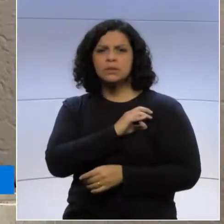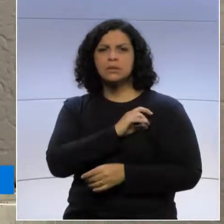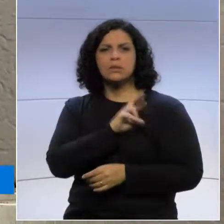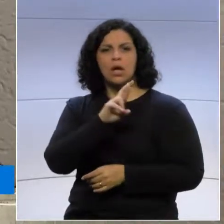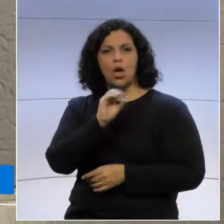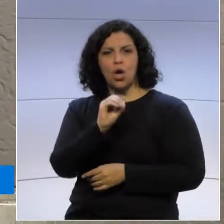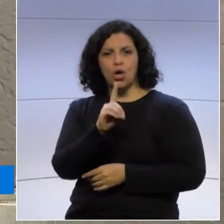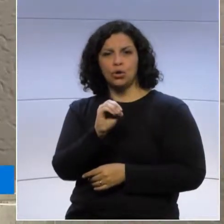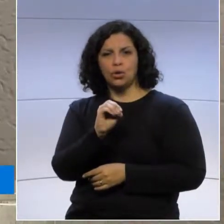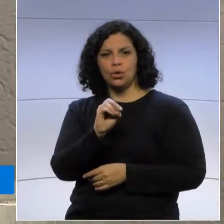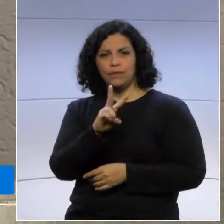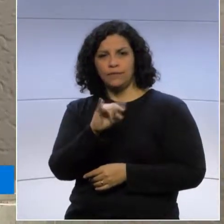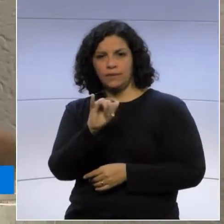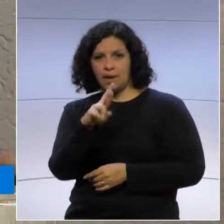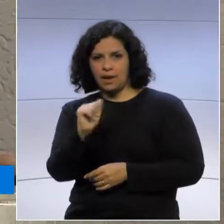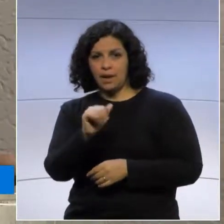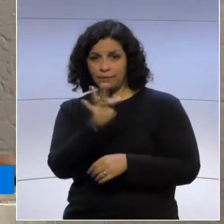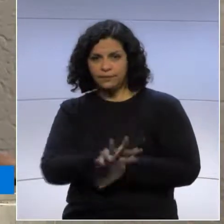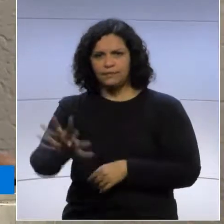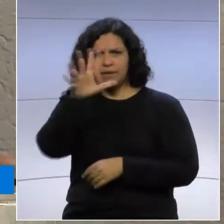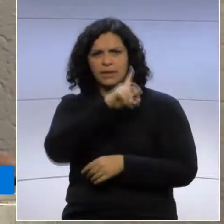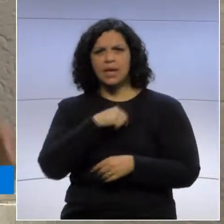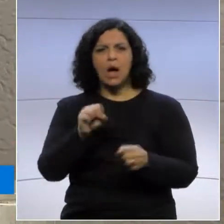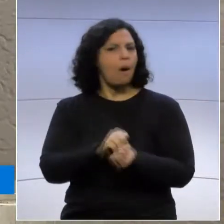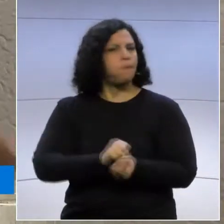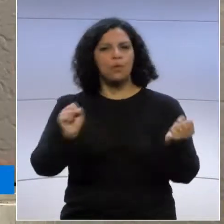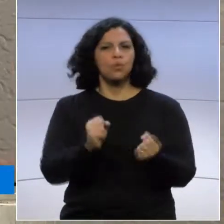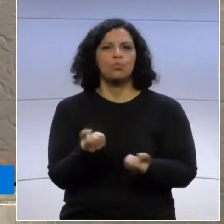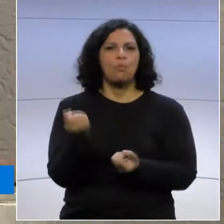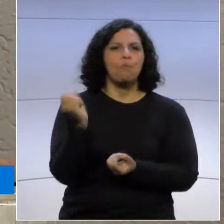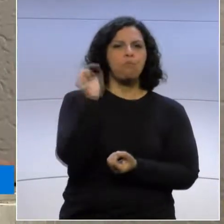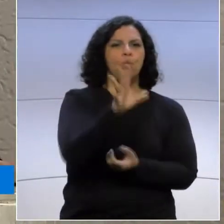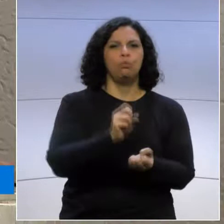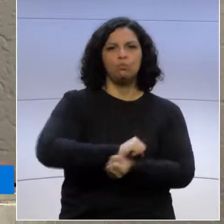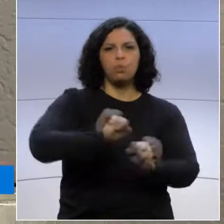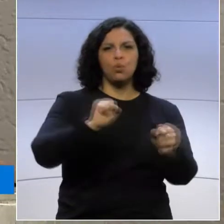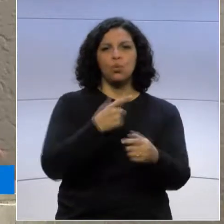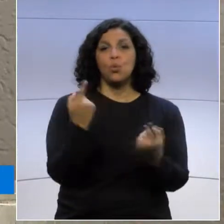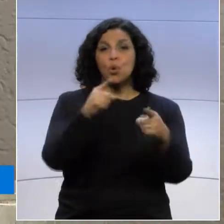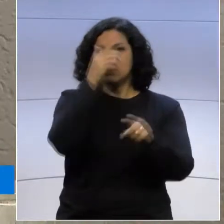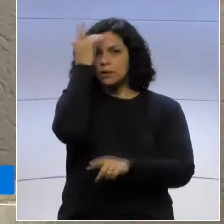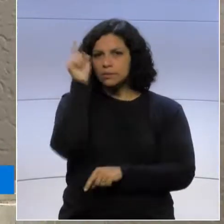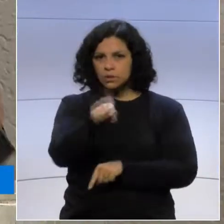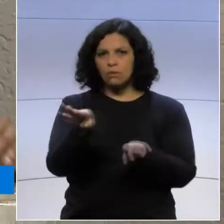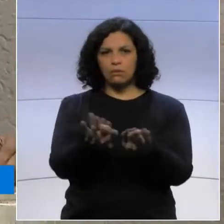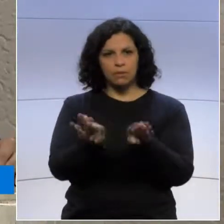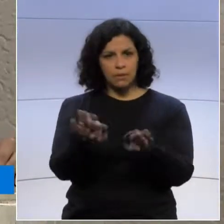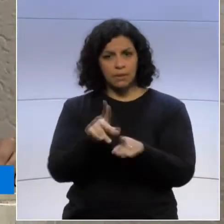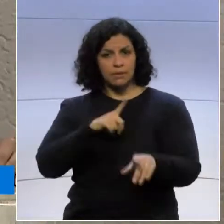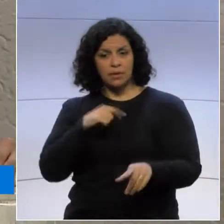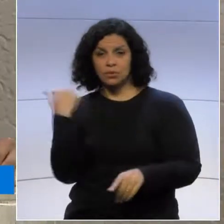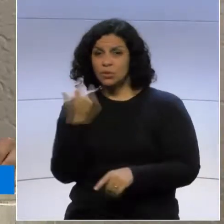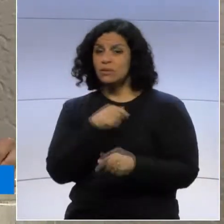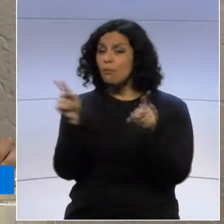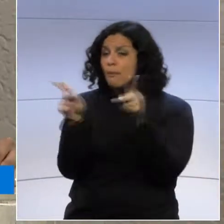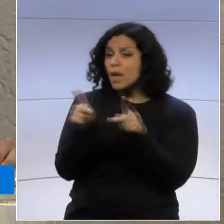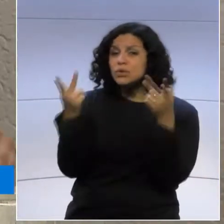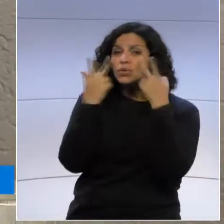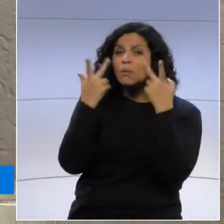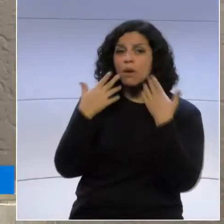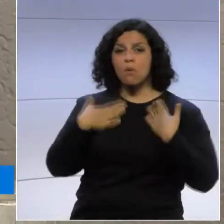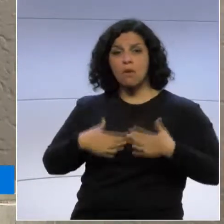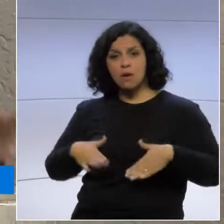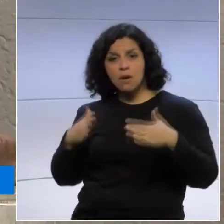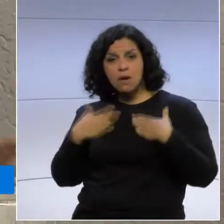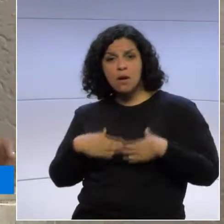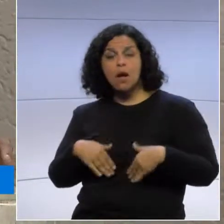lacrimogêneo, de efeito moral, contra os manifestantes, que até nosso ponto estava inteiramente pacífico à manifestação,